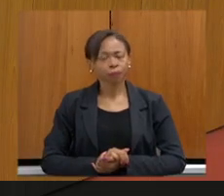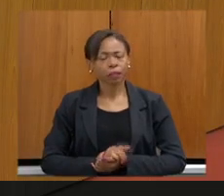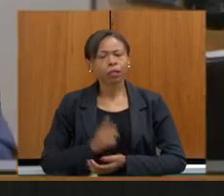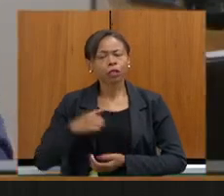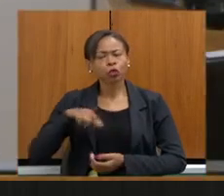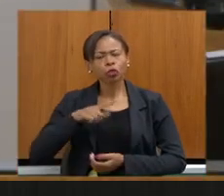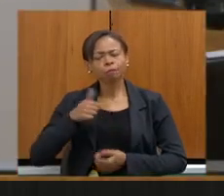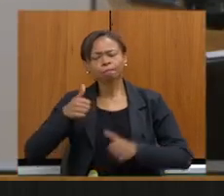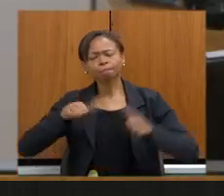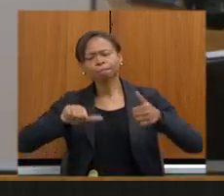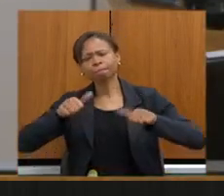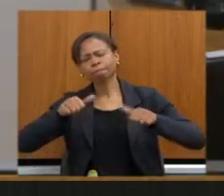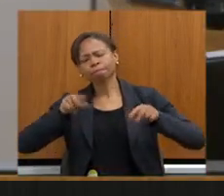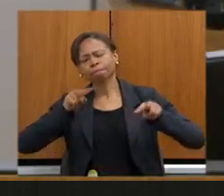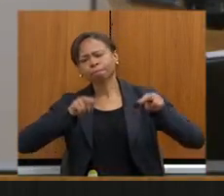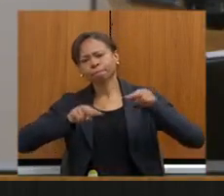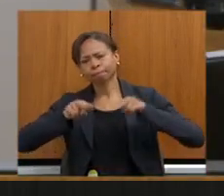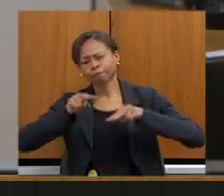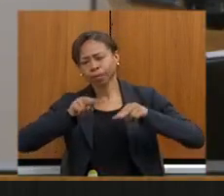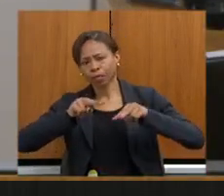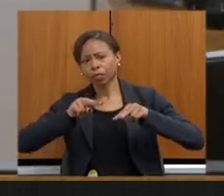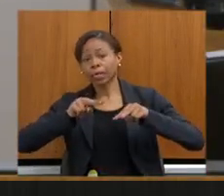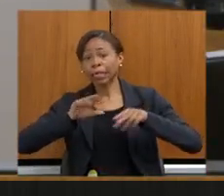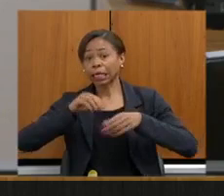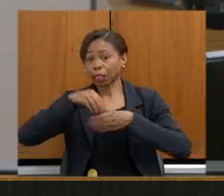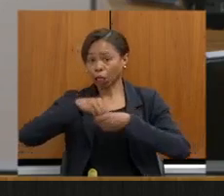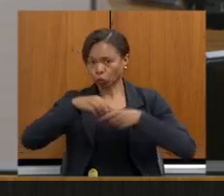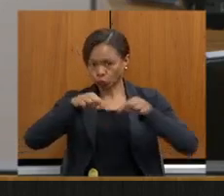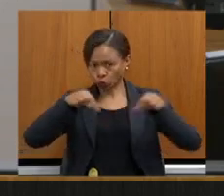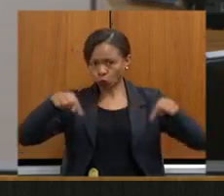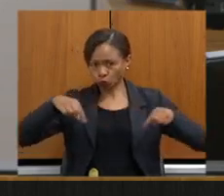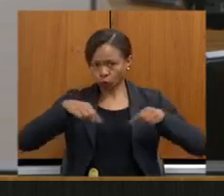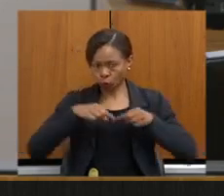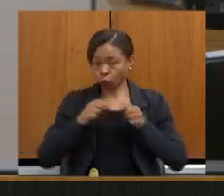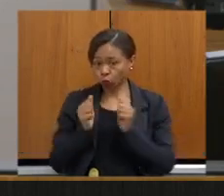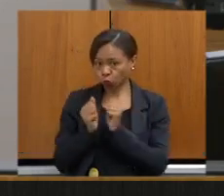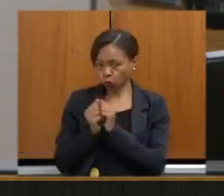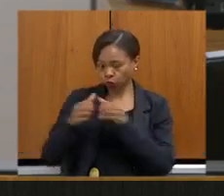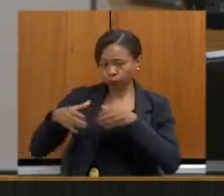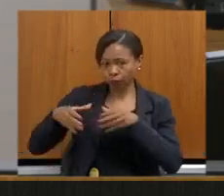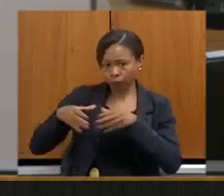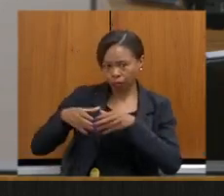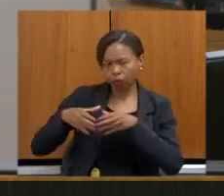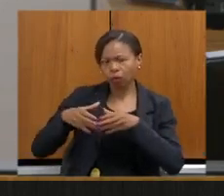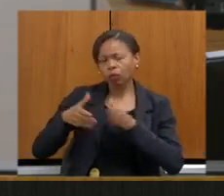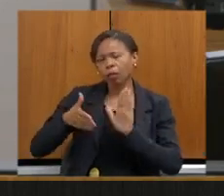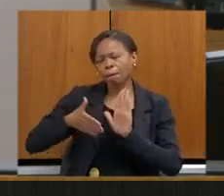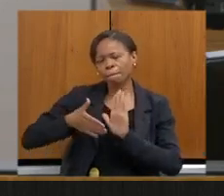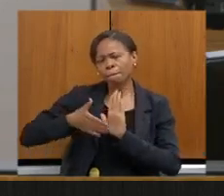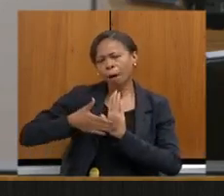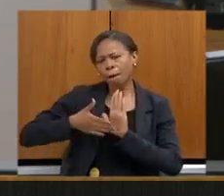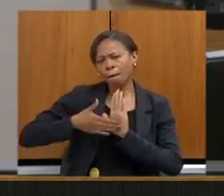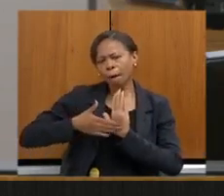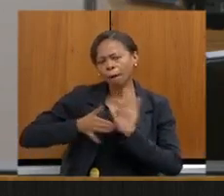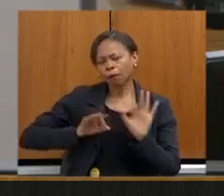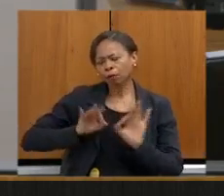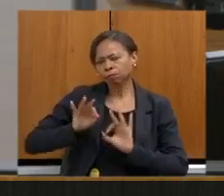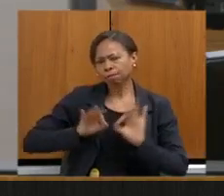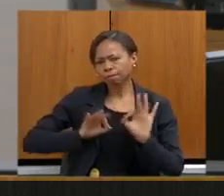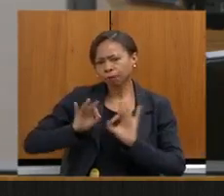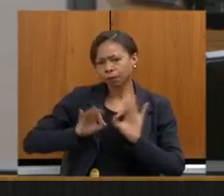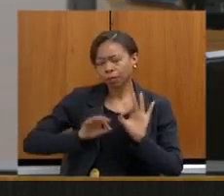análise e a gente tem desenvolvido dentro do gabinete, juntamente com a comissão, algumas propostas para que sejam